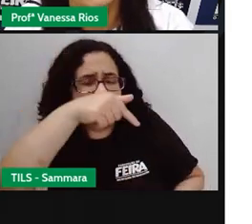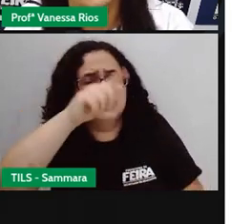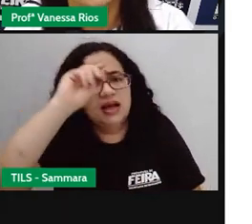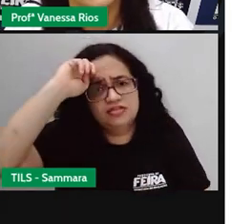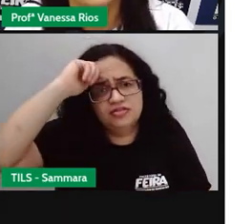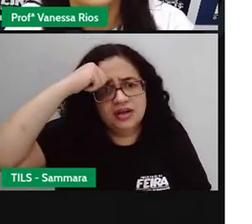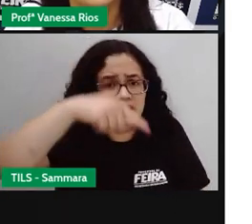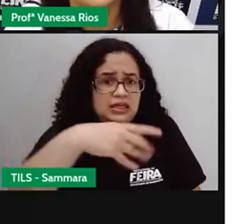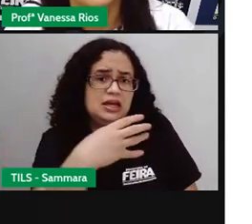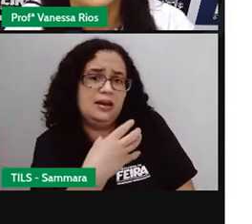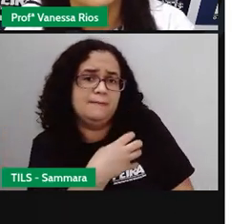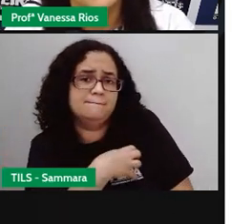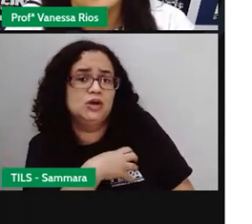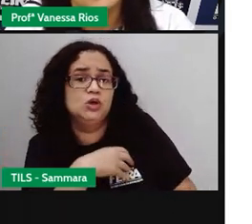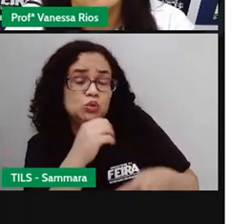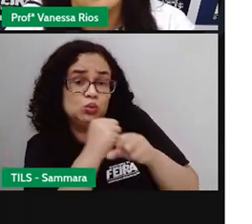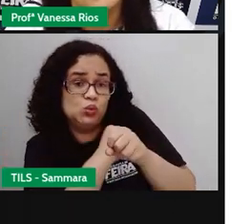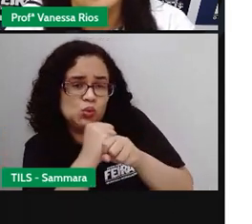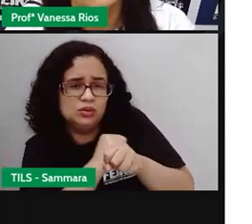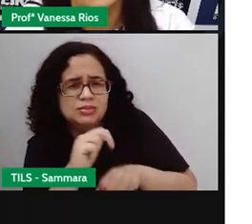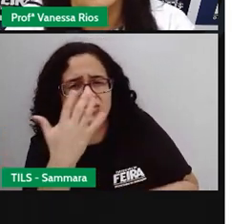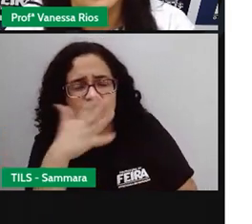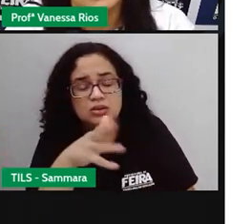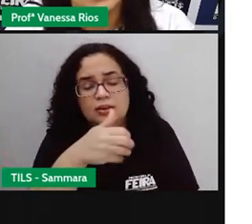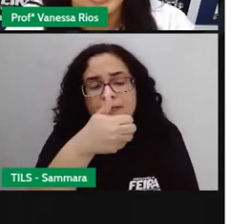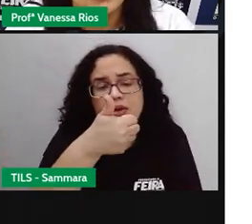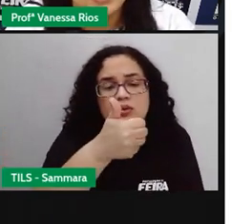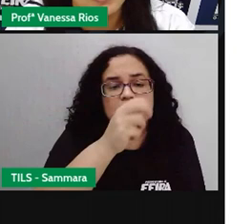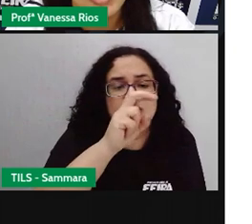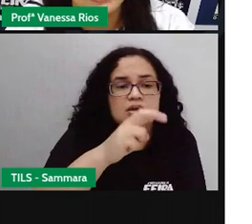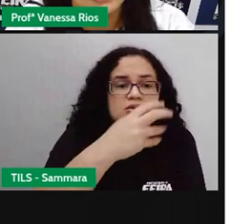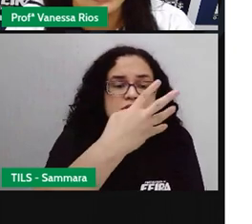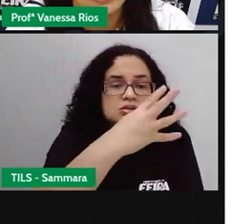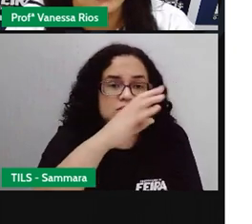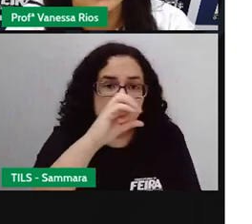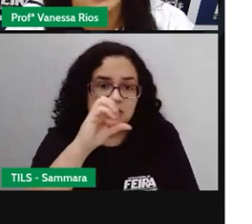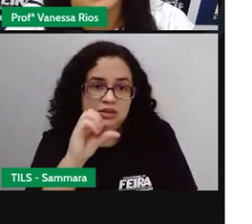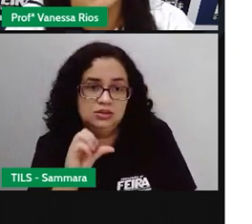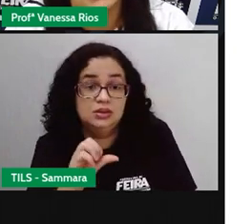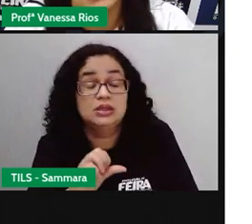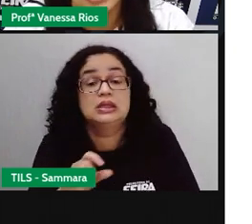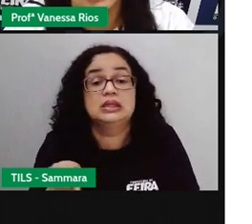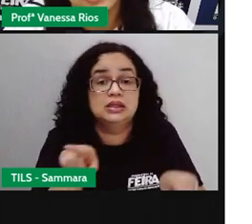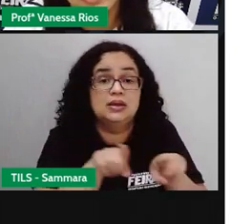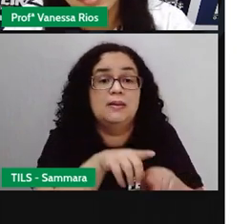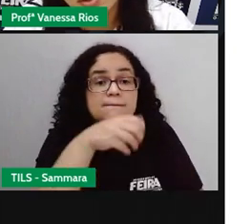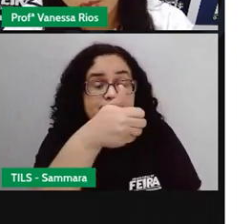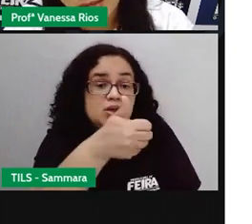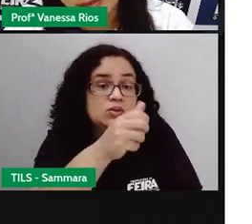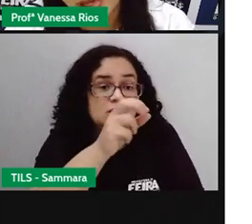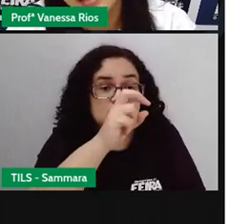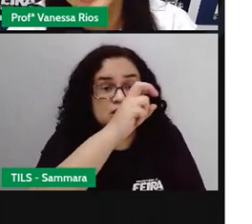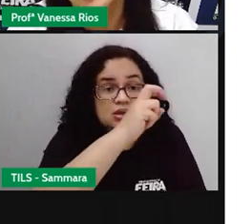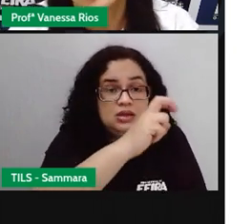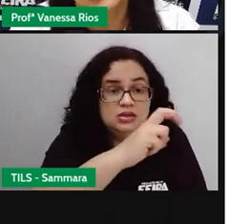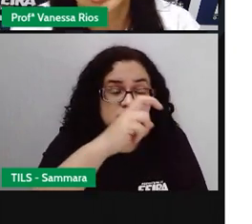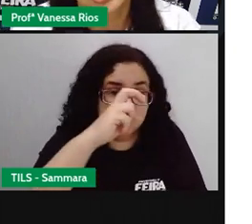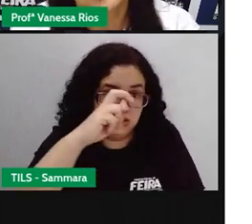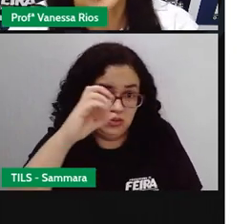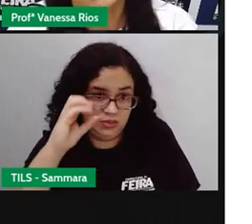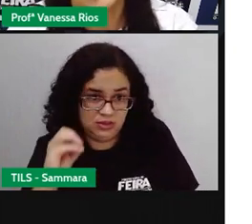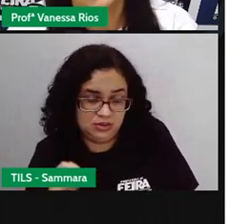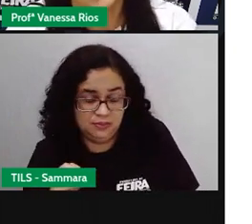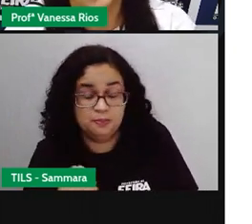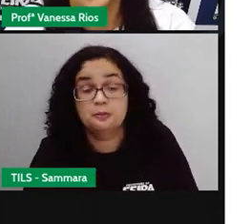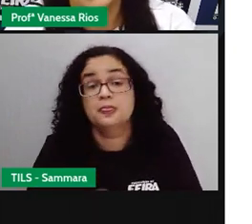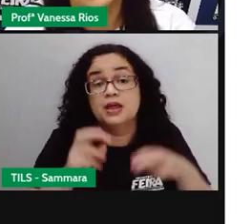africanos à Bahia deu-se próximo aos anos de 1549 e 1550. Então, a gente